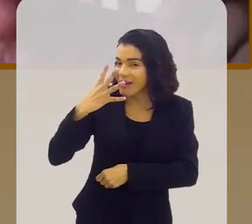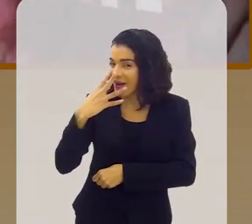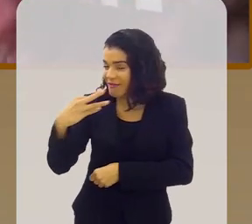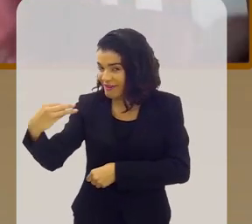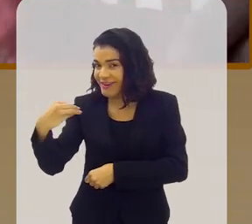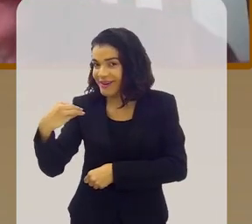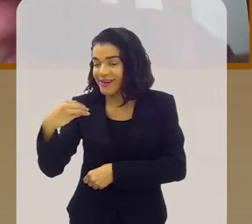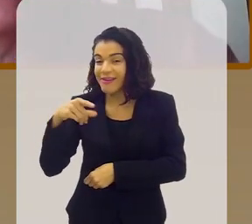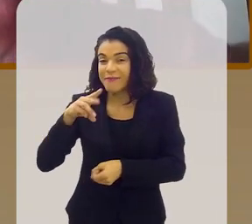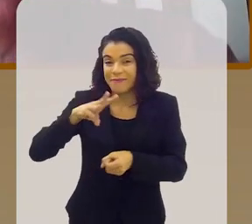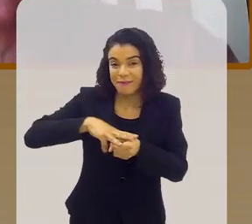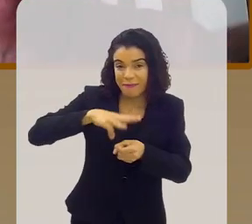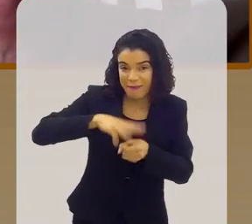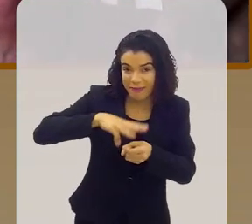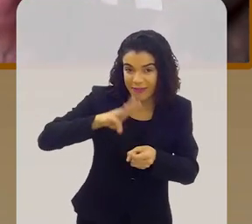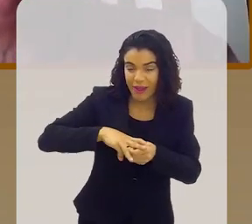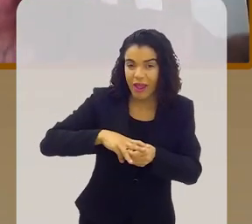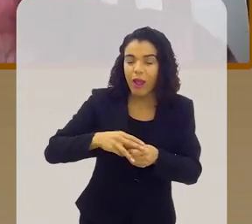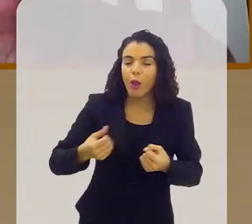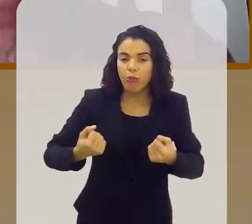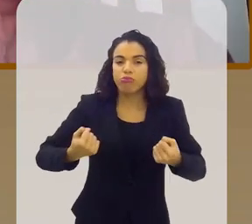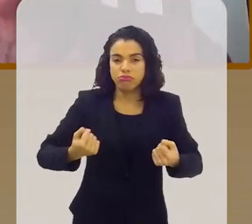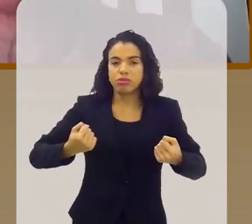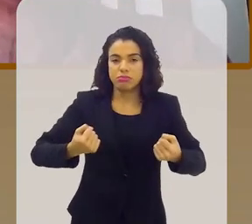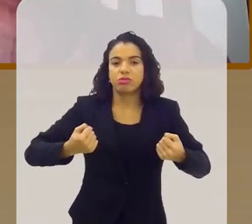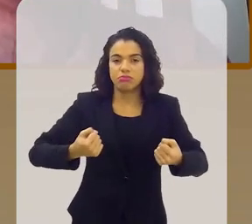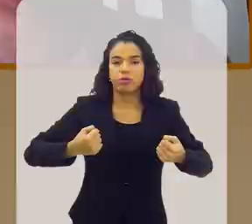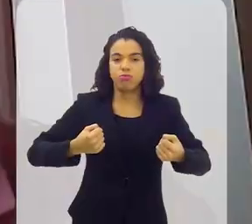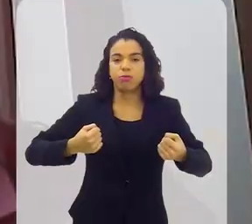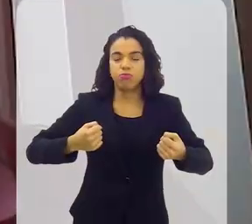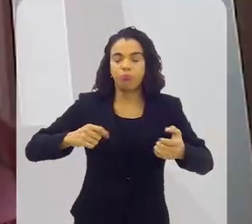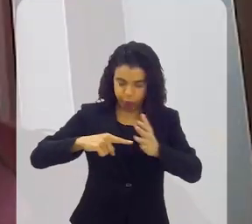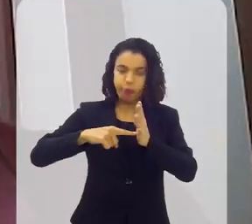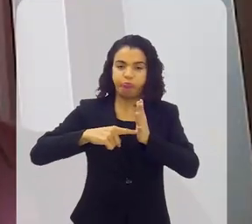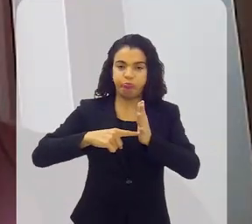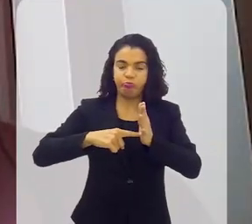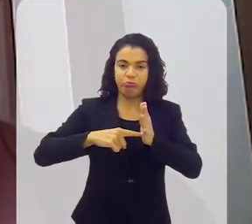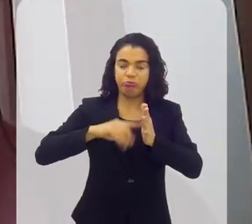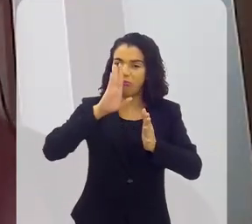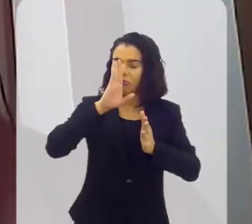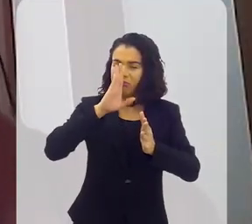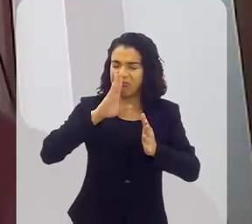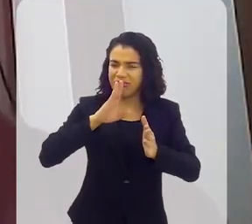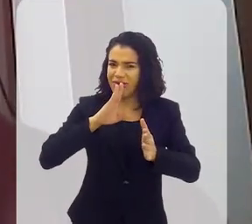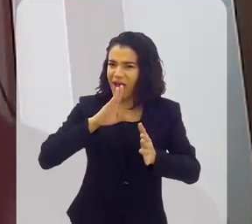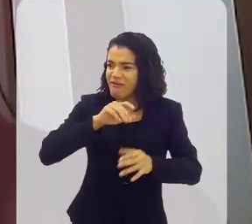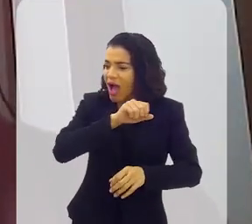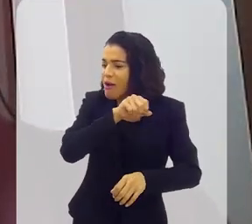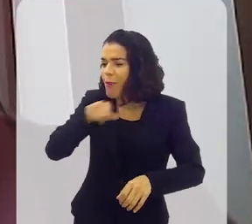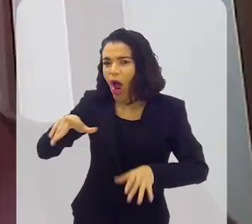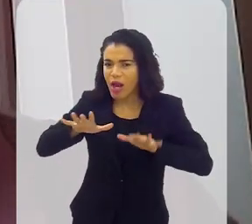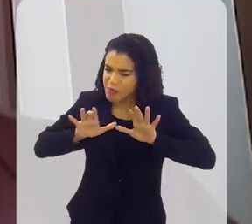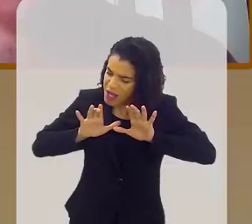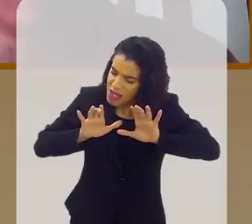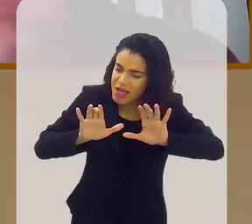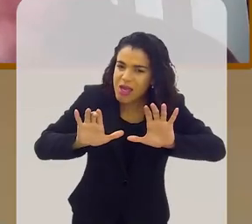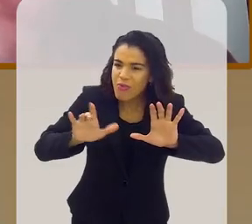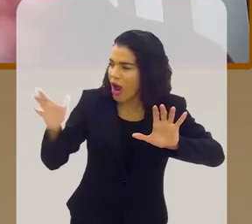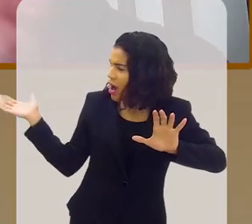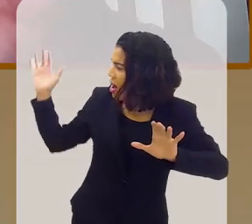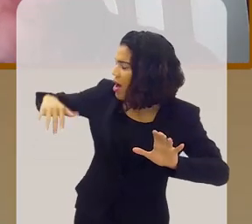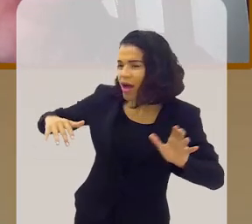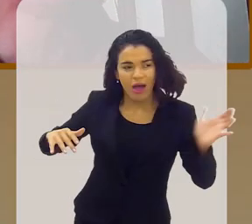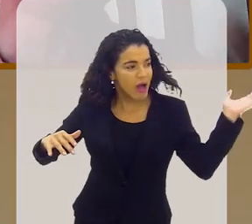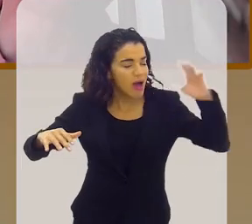a Furgleine simplesmente pifou na Praça Tiradentes. A Ludmilla fala para todo mundo descer para empurrar a